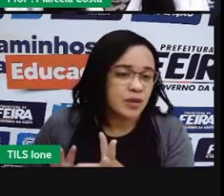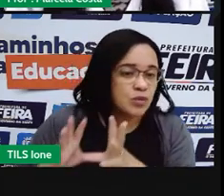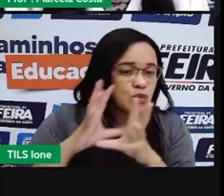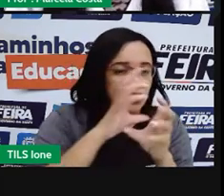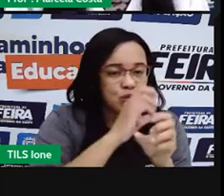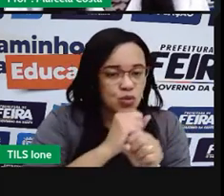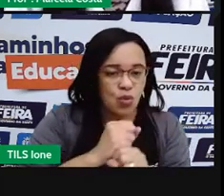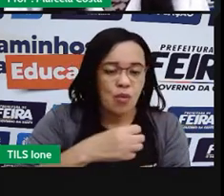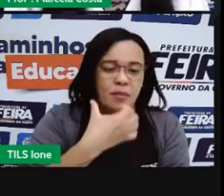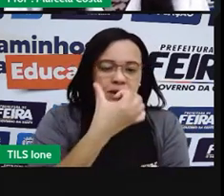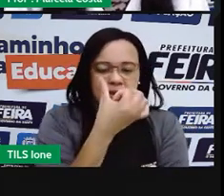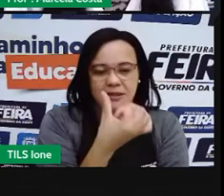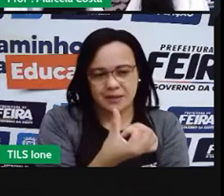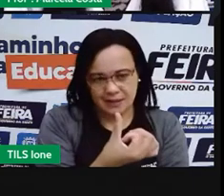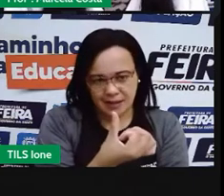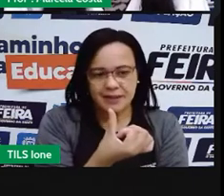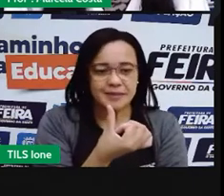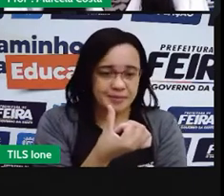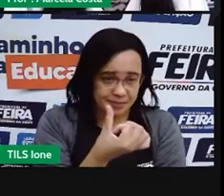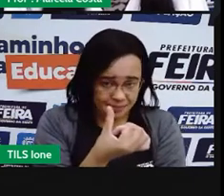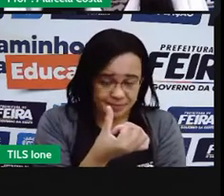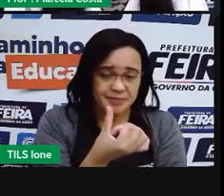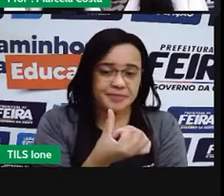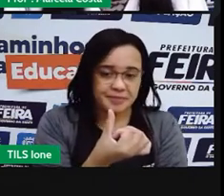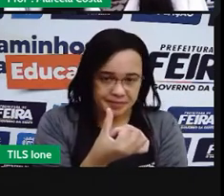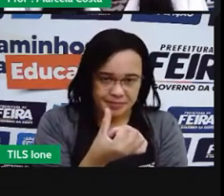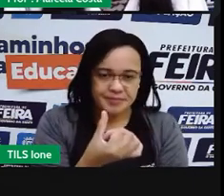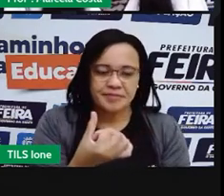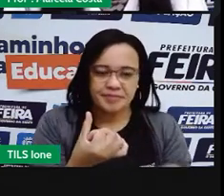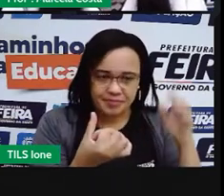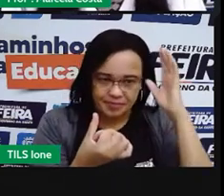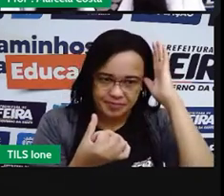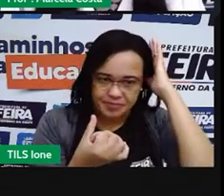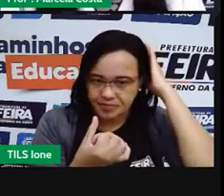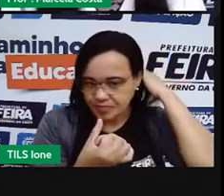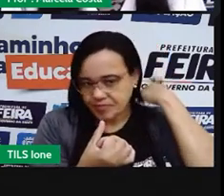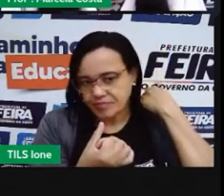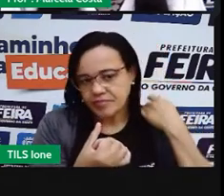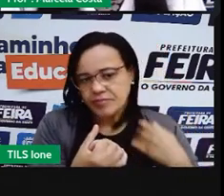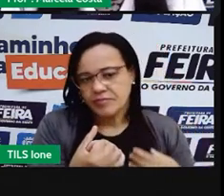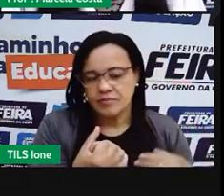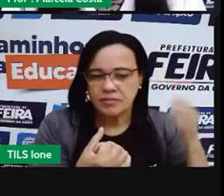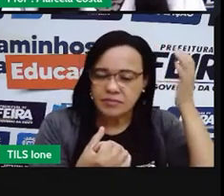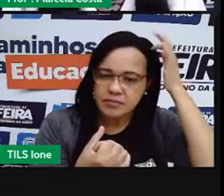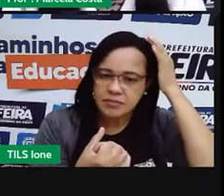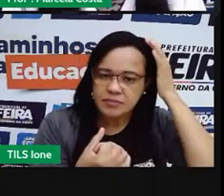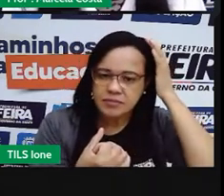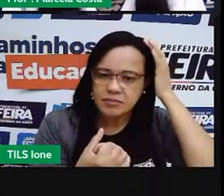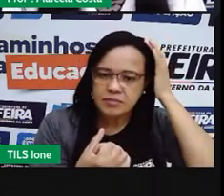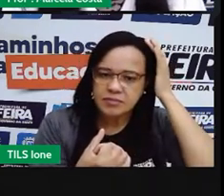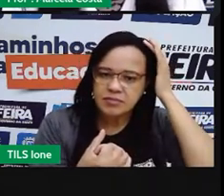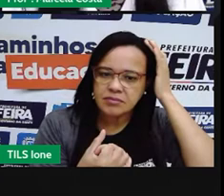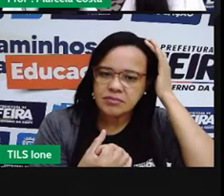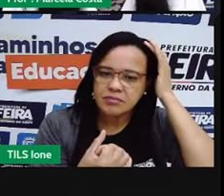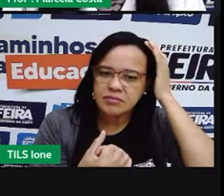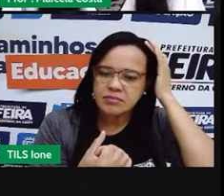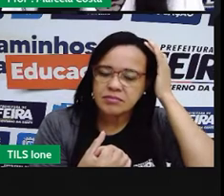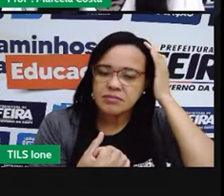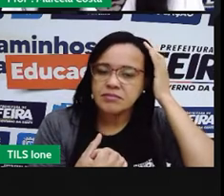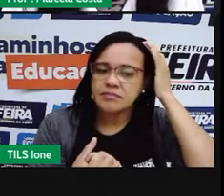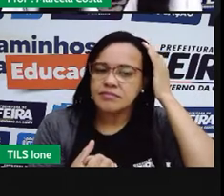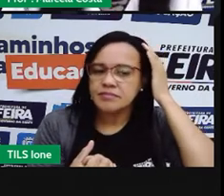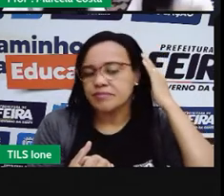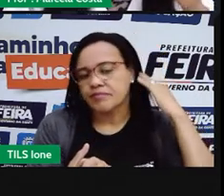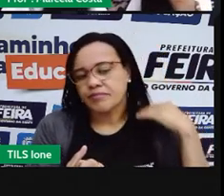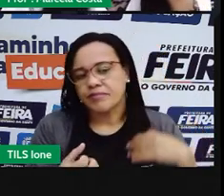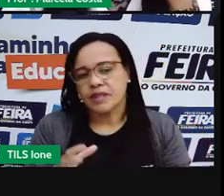domingo que foi contando o total. Foi abstrunindo e agora a contou o total, né? total. E